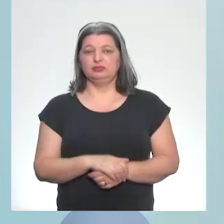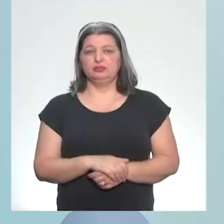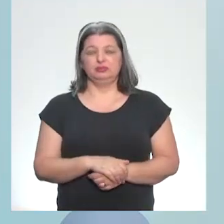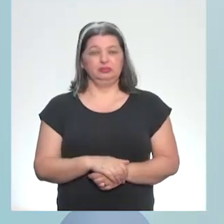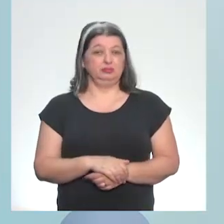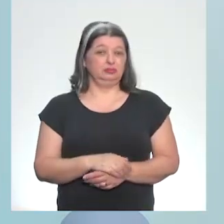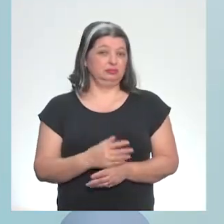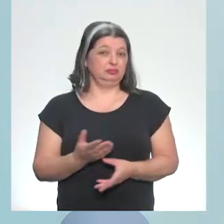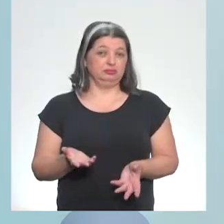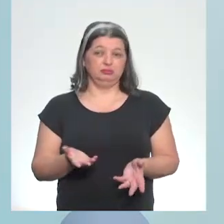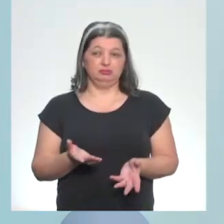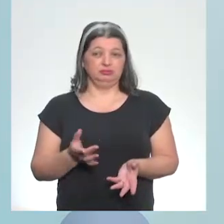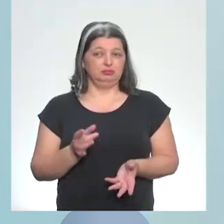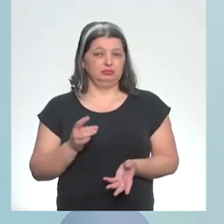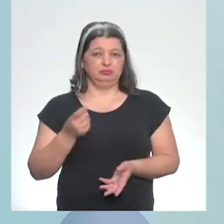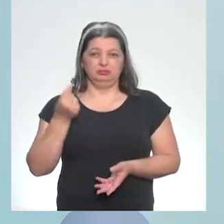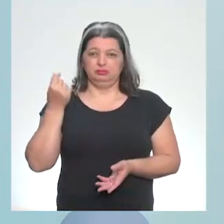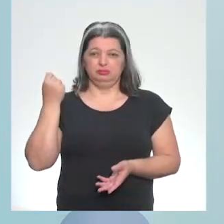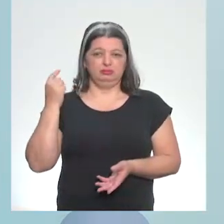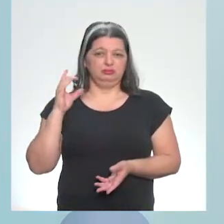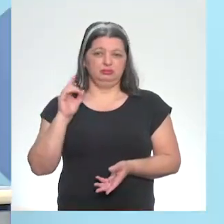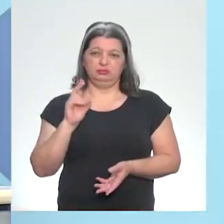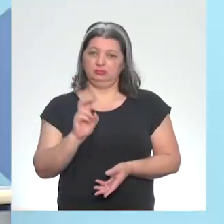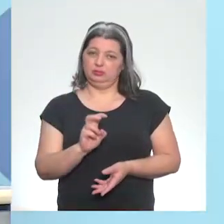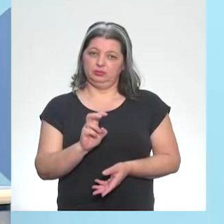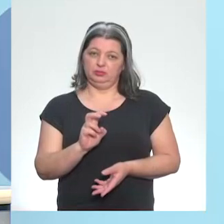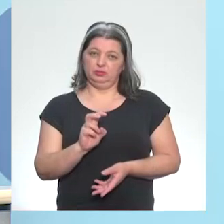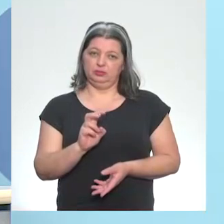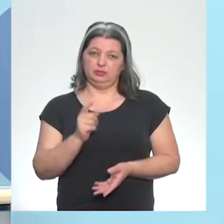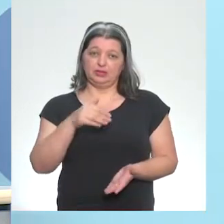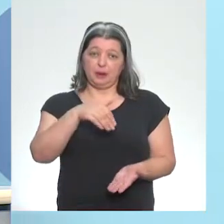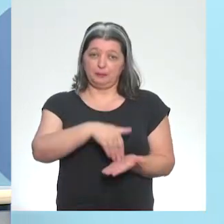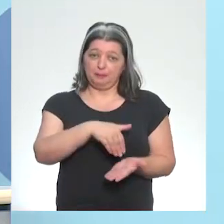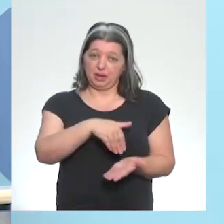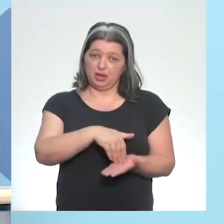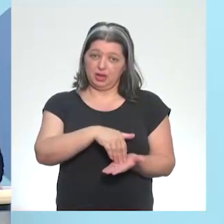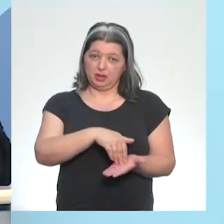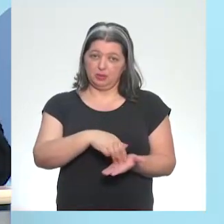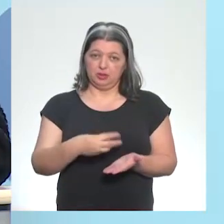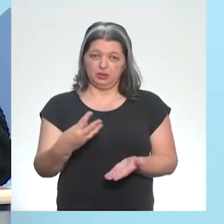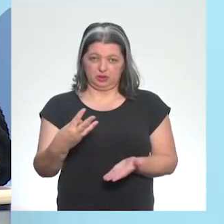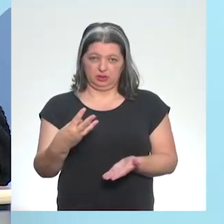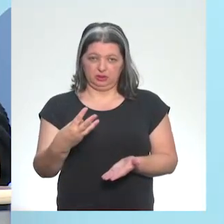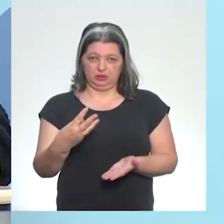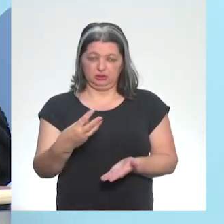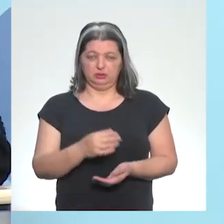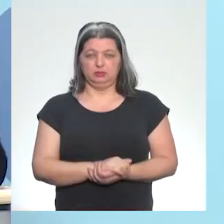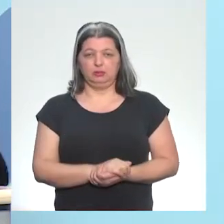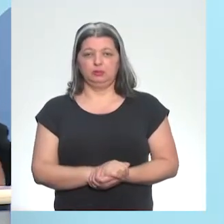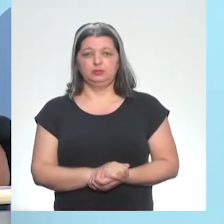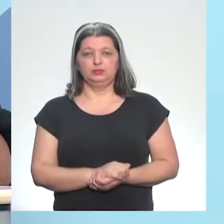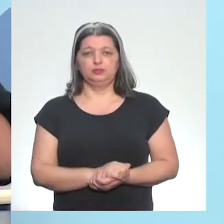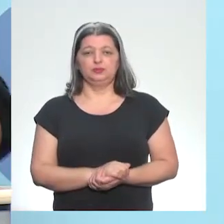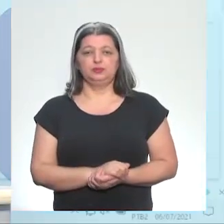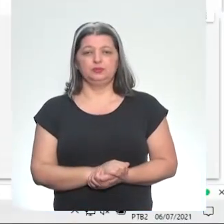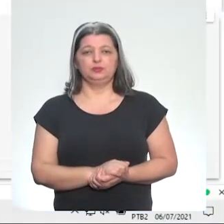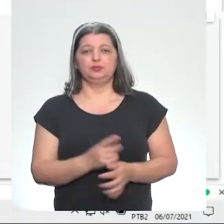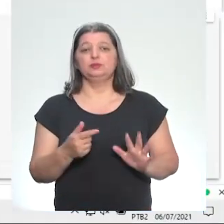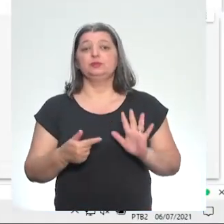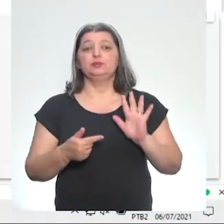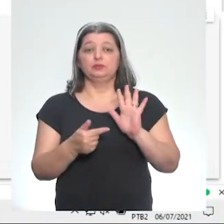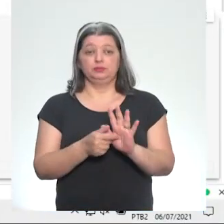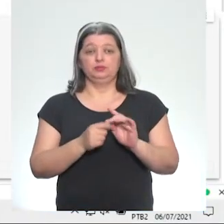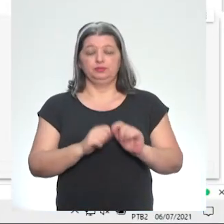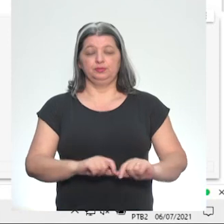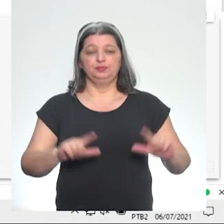na minha é a lá, são cinco. Não, era no mínimo, no mínimo do mínimo três. Então, vamos lá. Vamos lá. Vamos três. Então, vai aparecer aí na tela